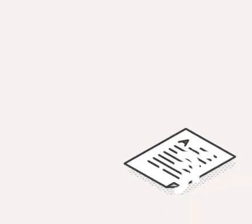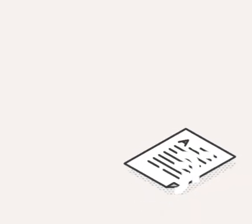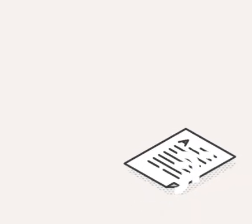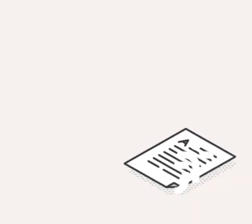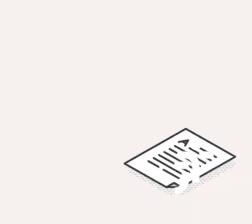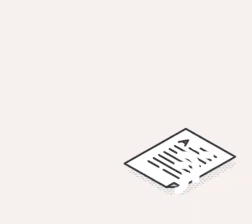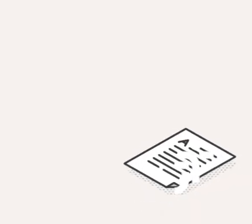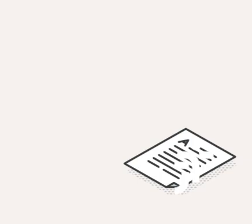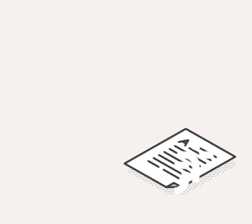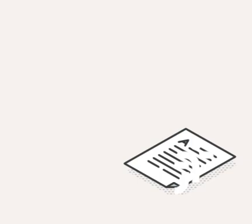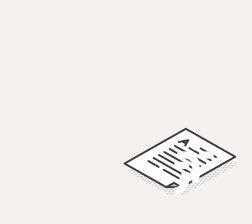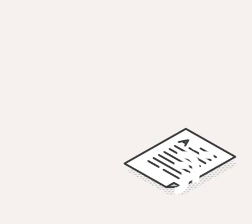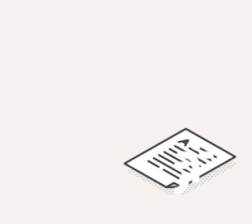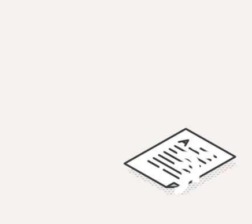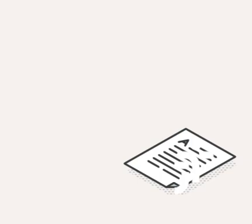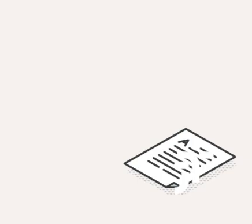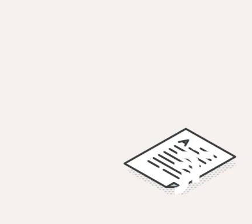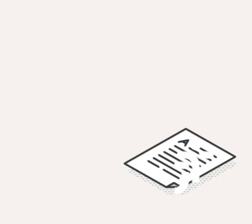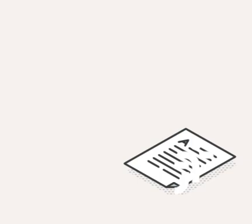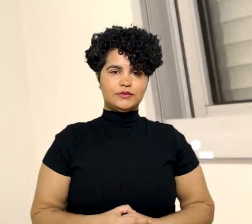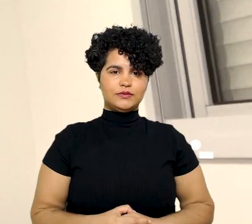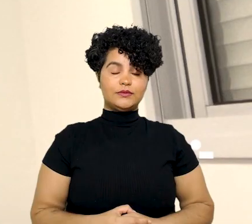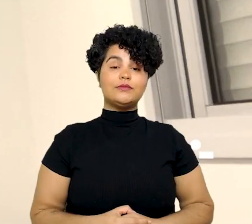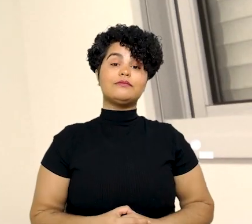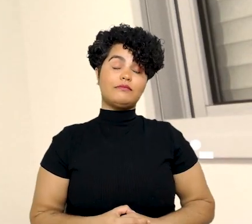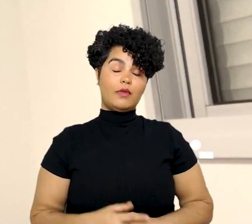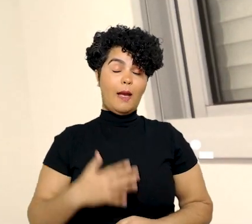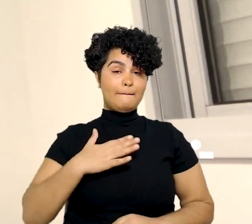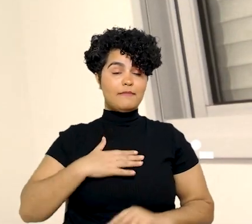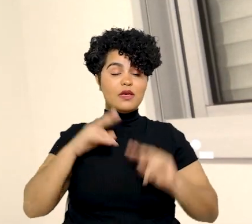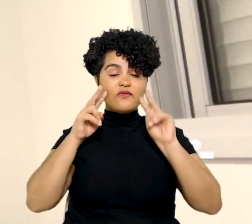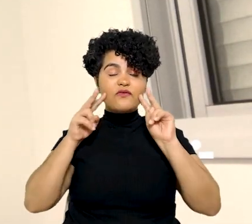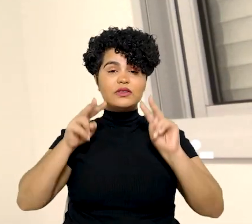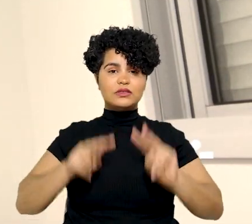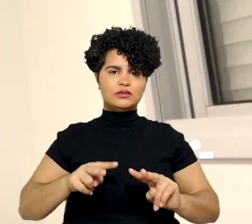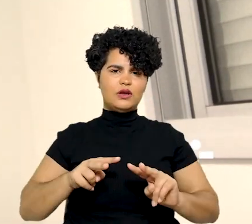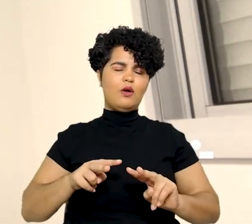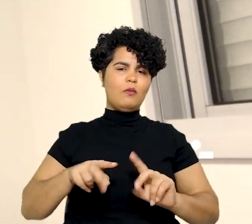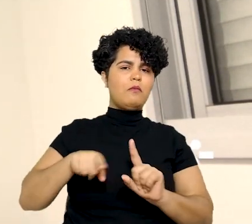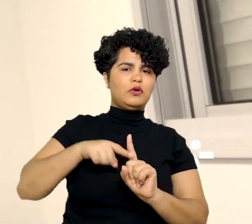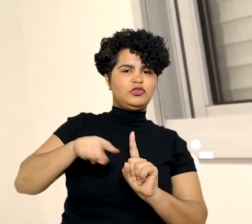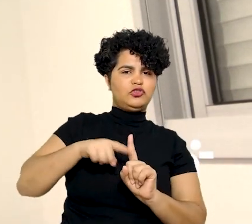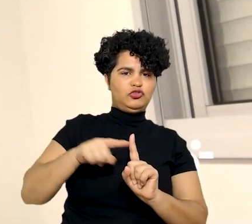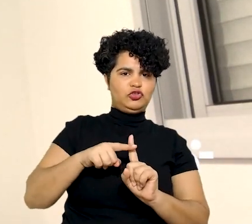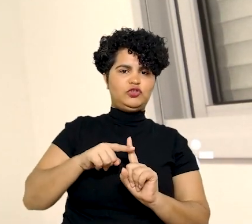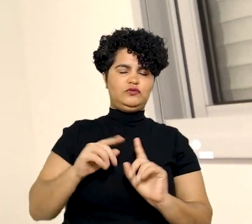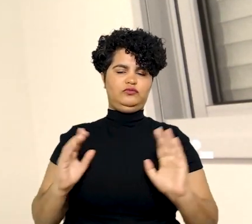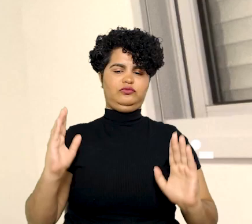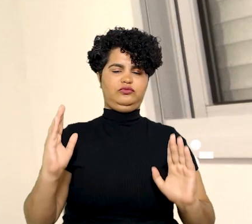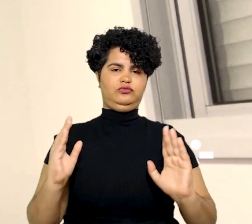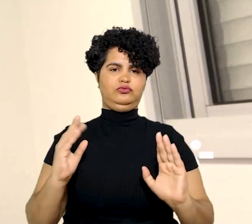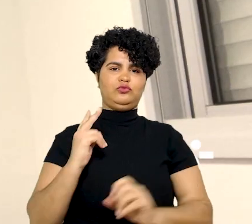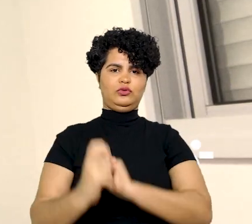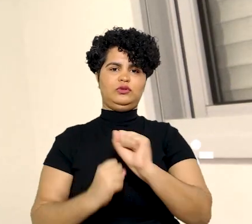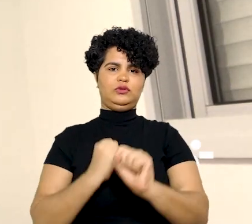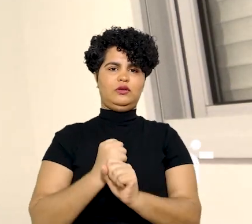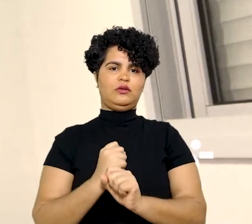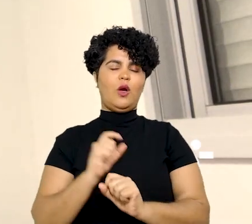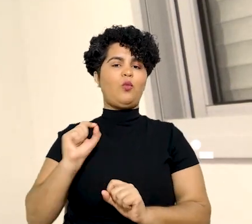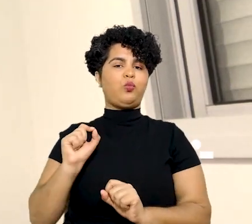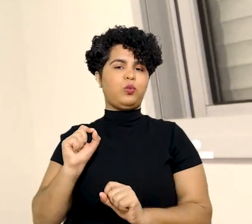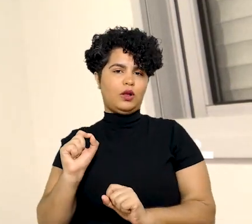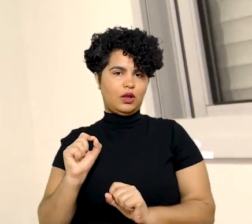prescrição intercorrente. Na minha visão, a principal vantagem da prescrição intercorrente é justamente a